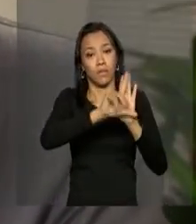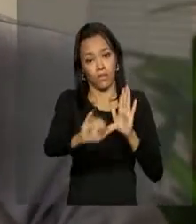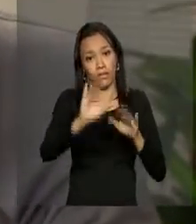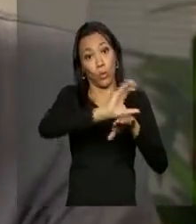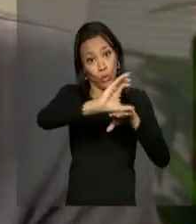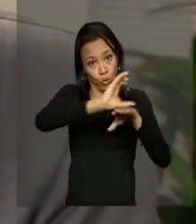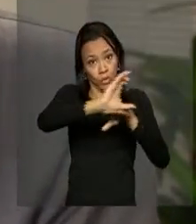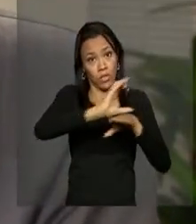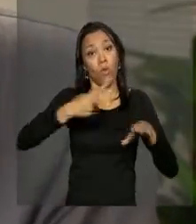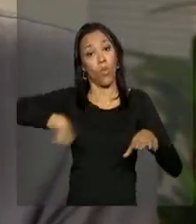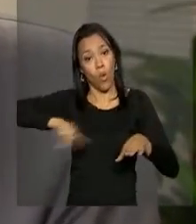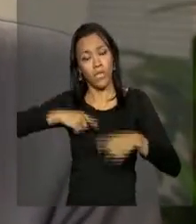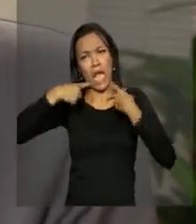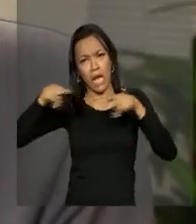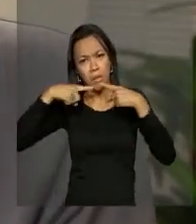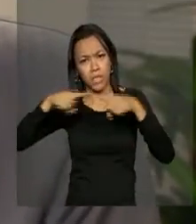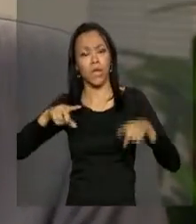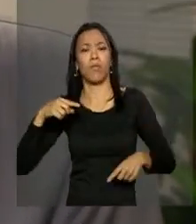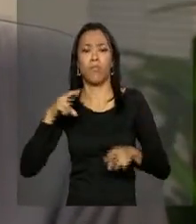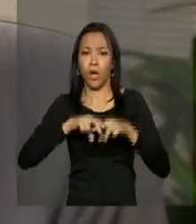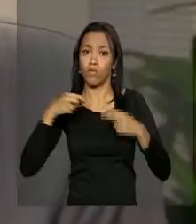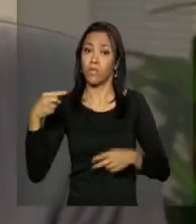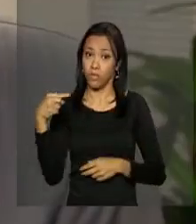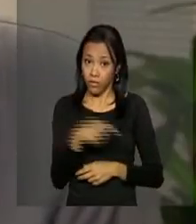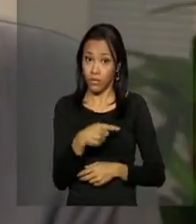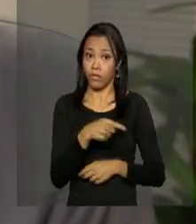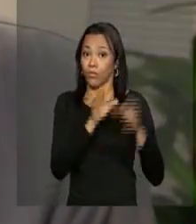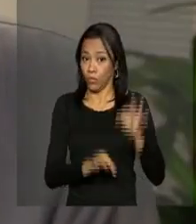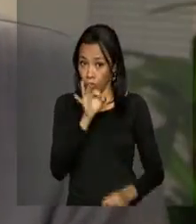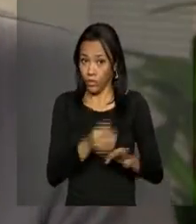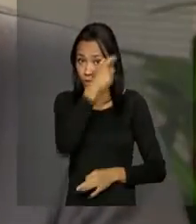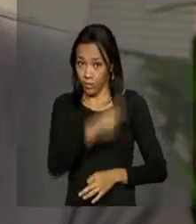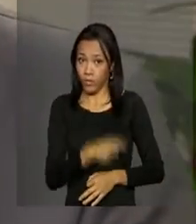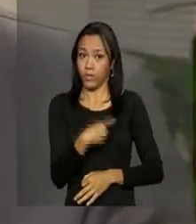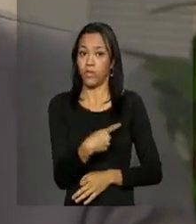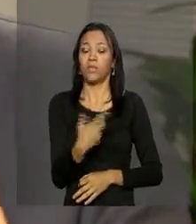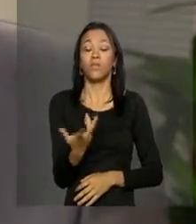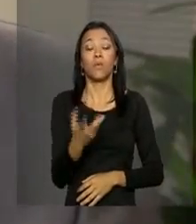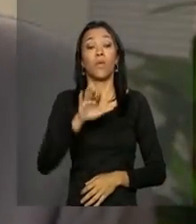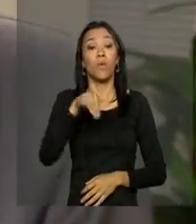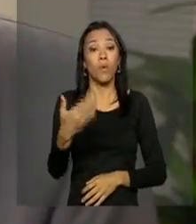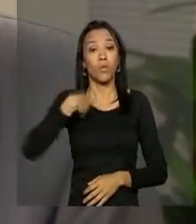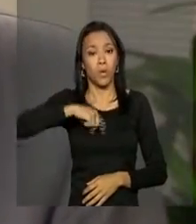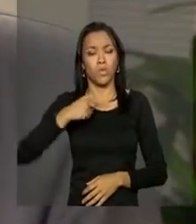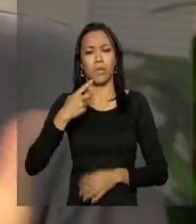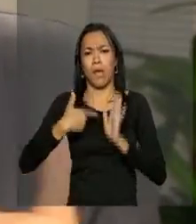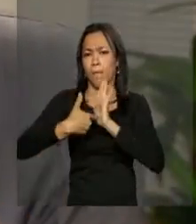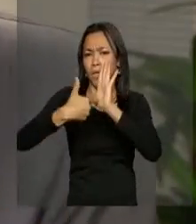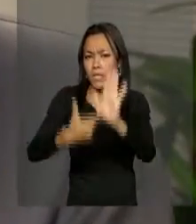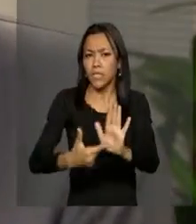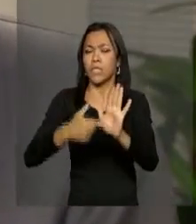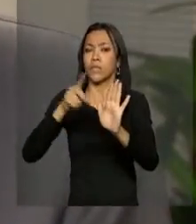entramos com uma reclamação cujo pedido eliminado foi acolhido pelo ministro Elisawarski. Ou seja, aquilo que nós apresentávamos como crítica foi